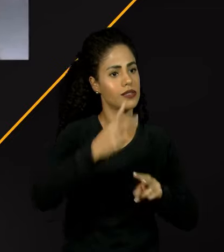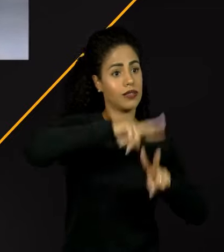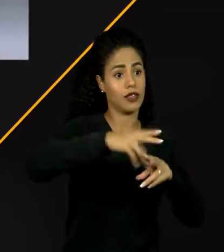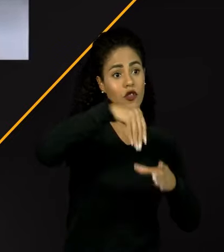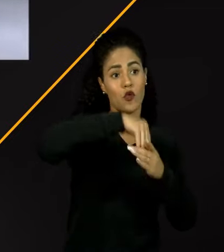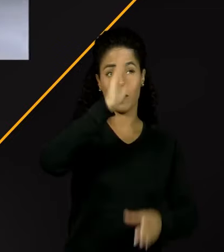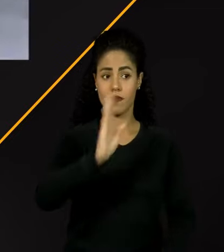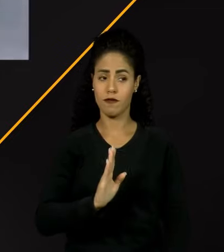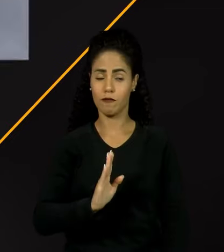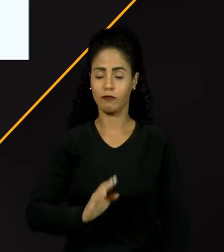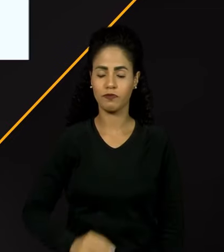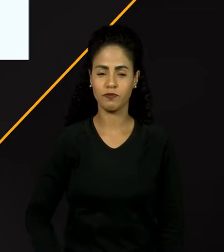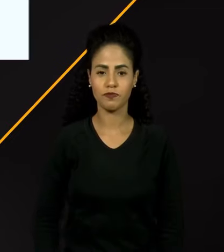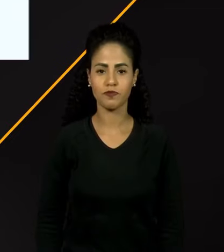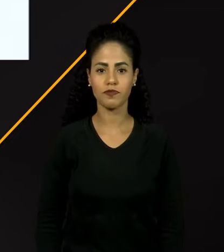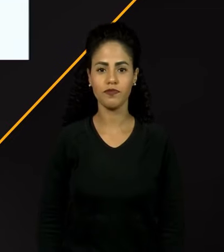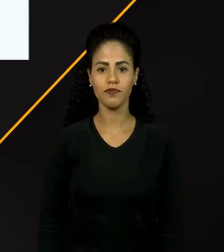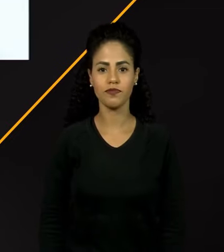brasileiro.